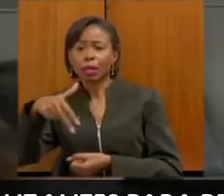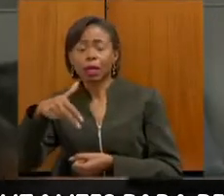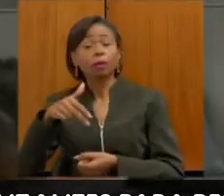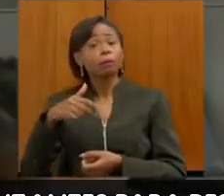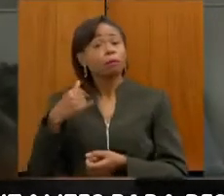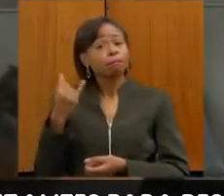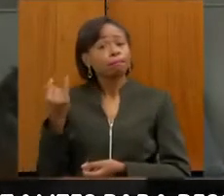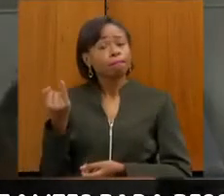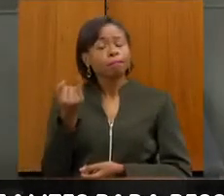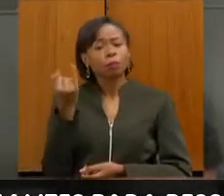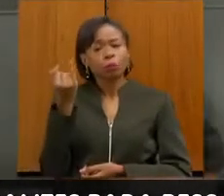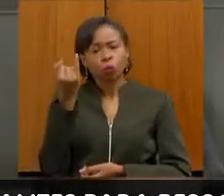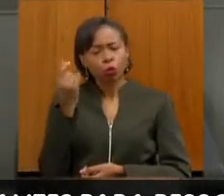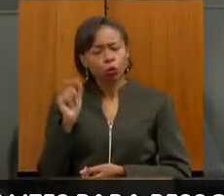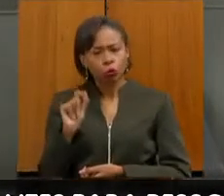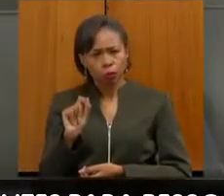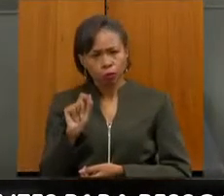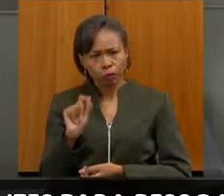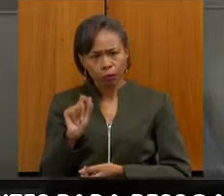importante